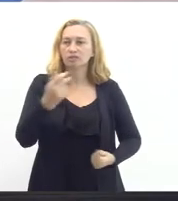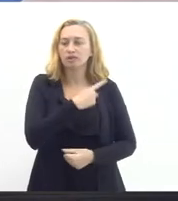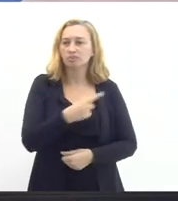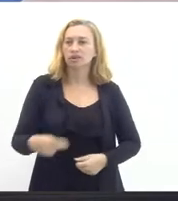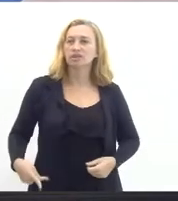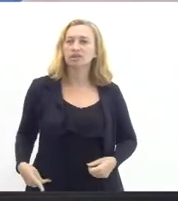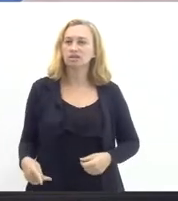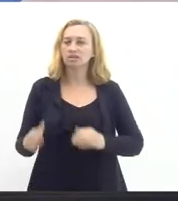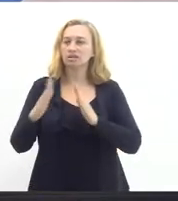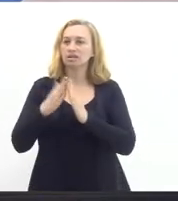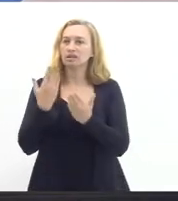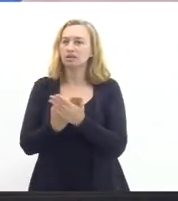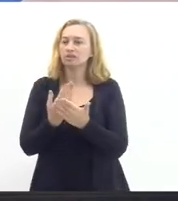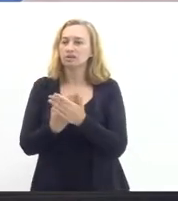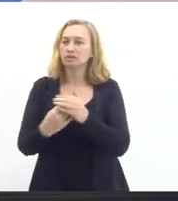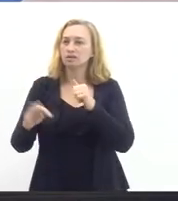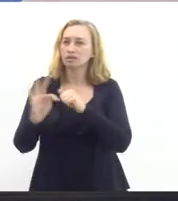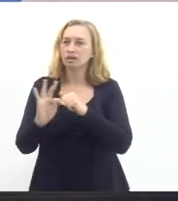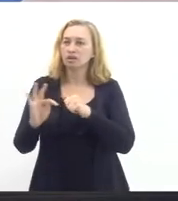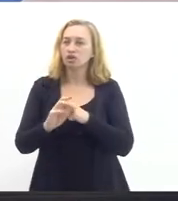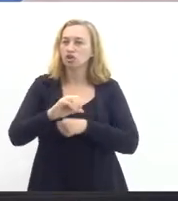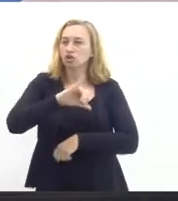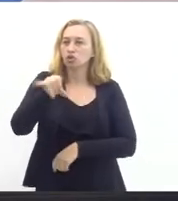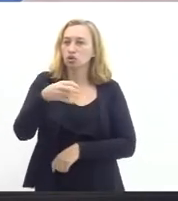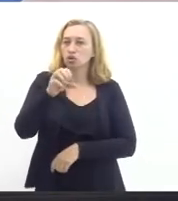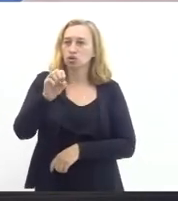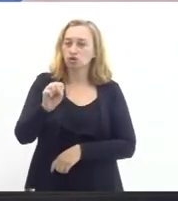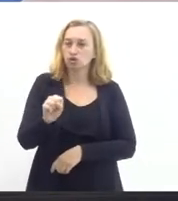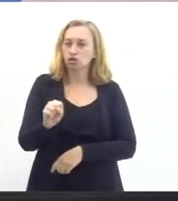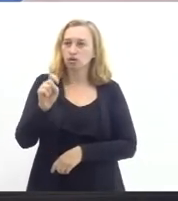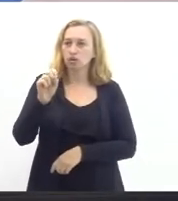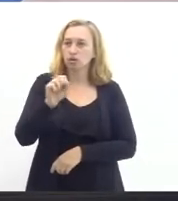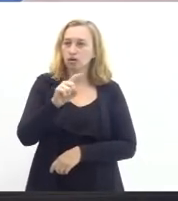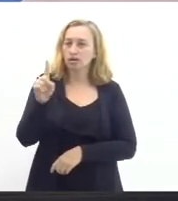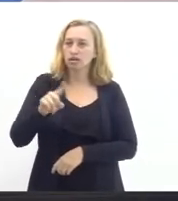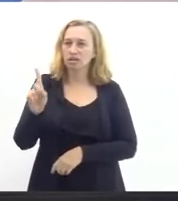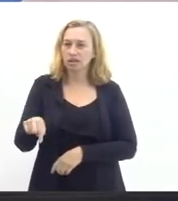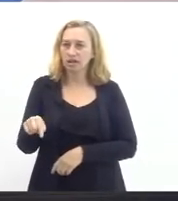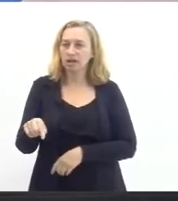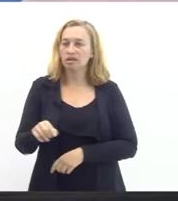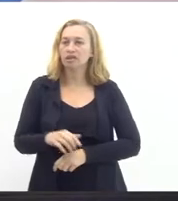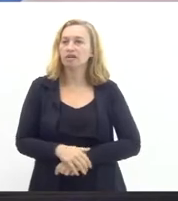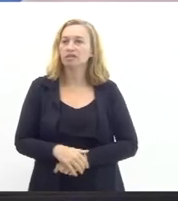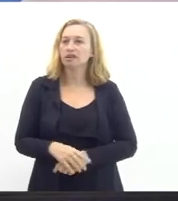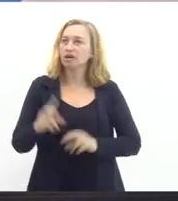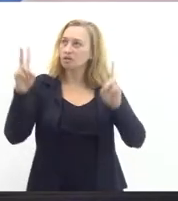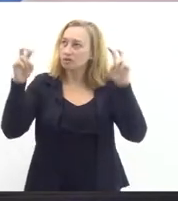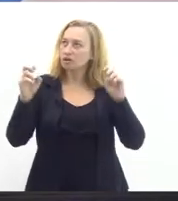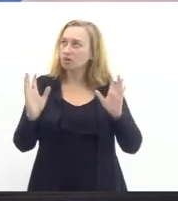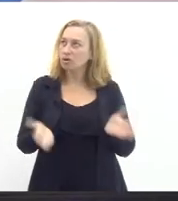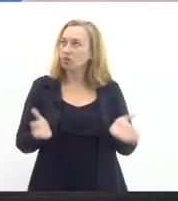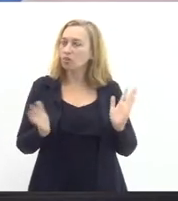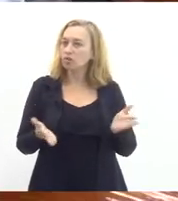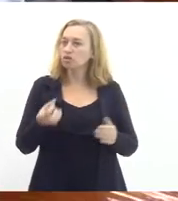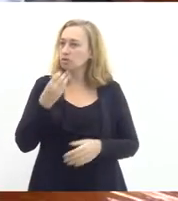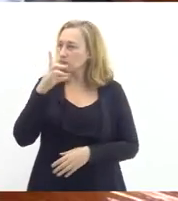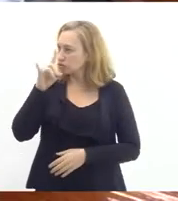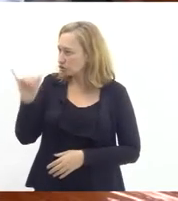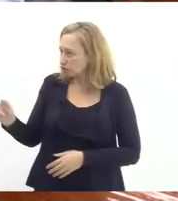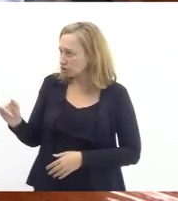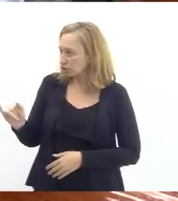da Faietec José Wilson para que possa se manifestar sobre esse que é o tema aqui da nossa audiência pública bom dia José Wilson